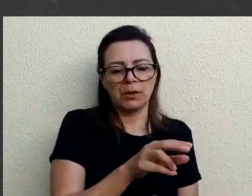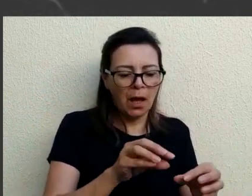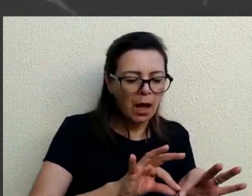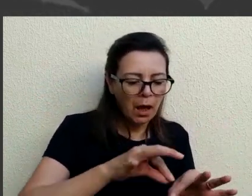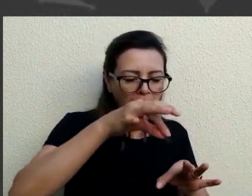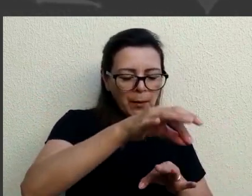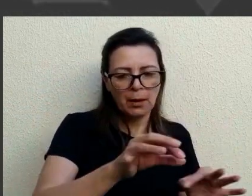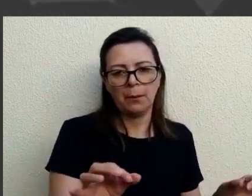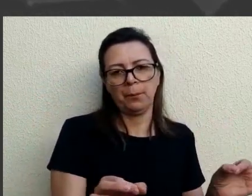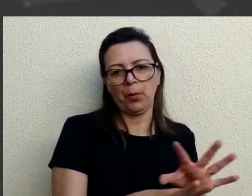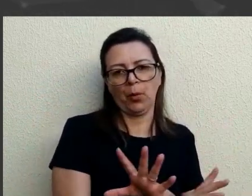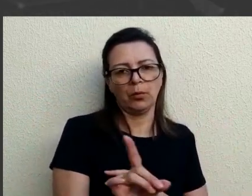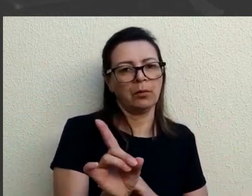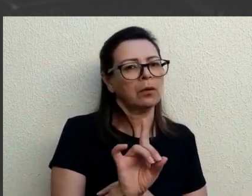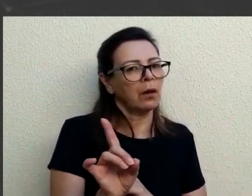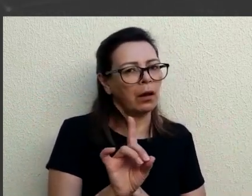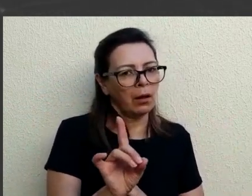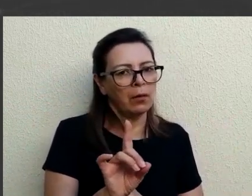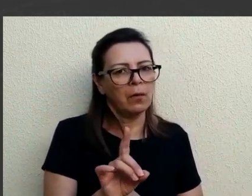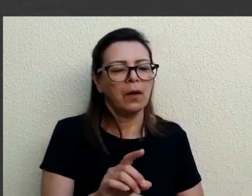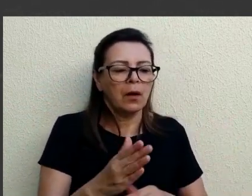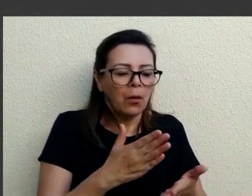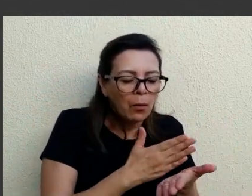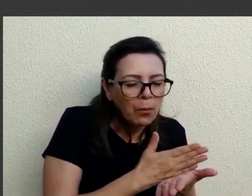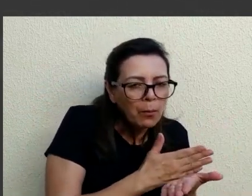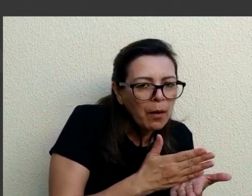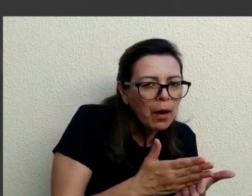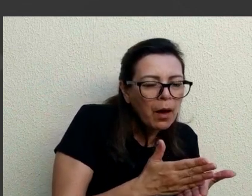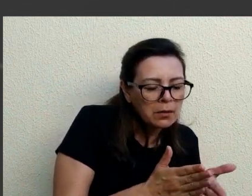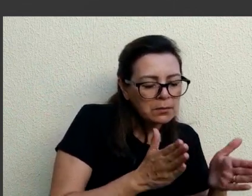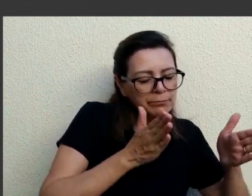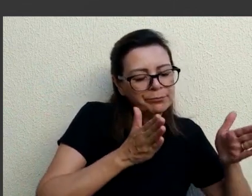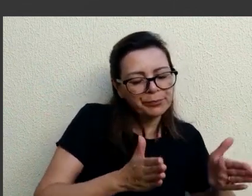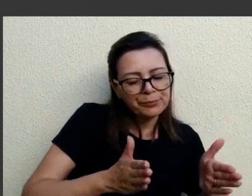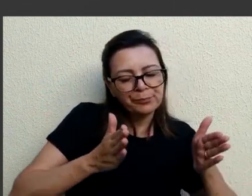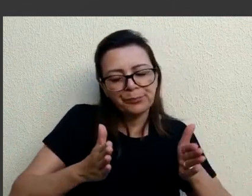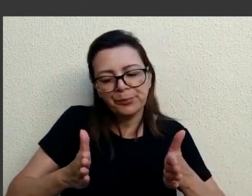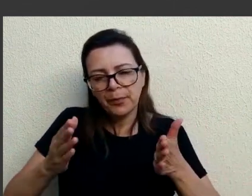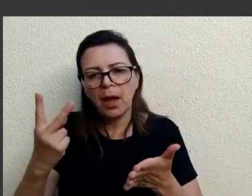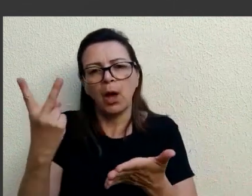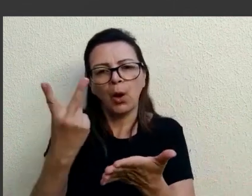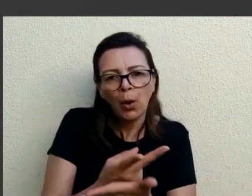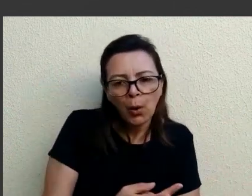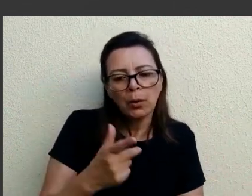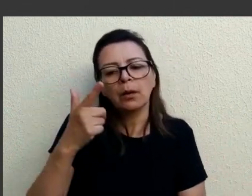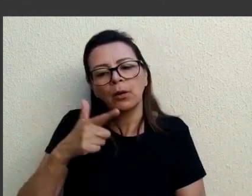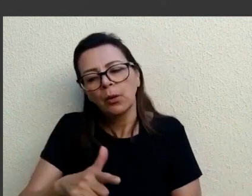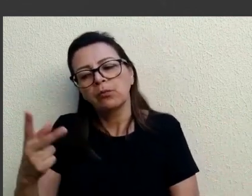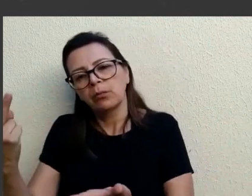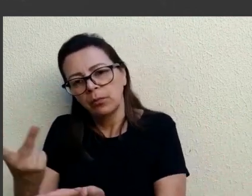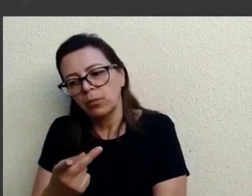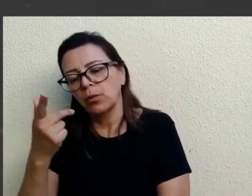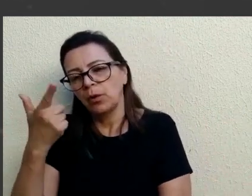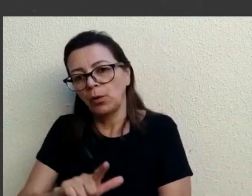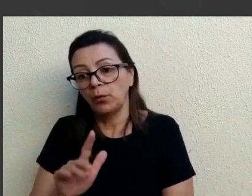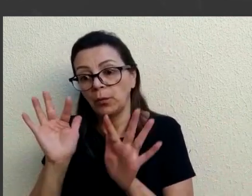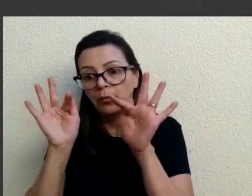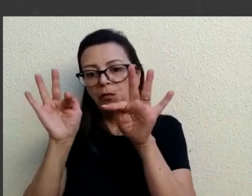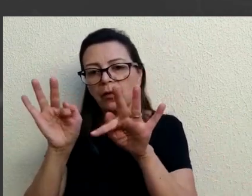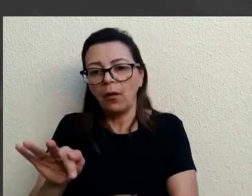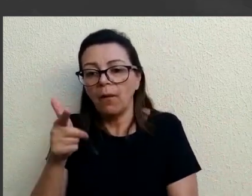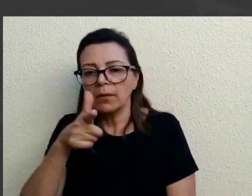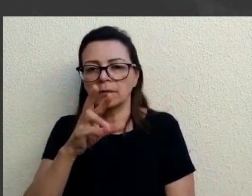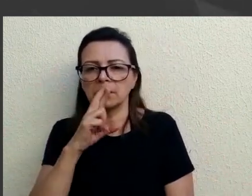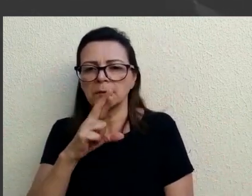e usar abrir a caixinha e fazer é fazer tudo desde o começo aprendendo errando e no final conseguindo o